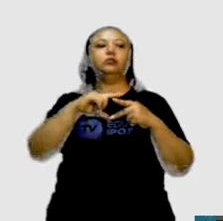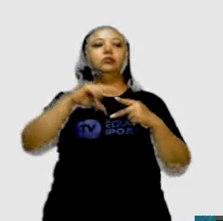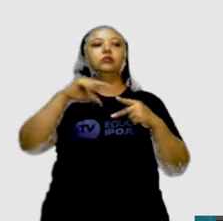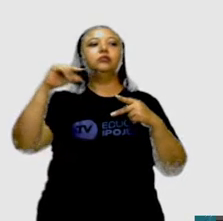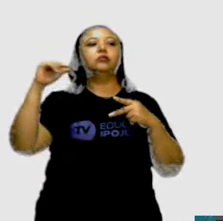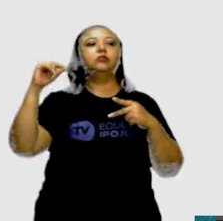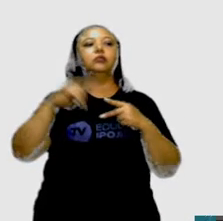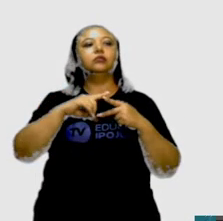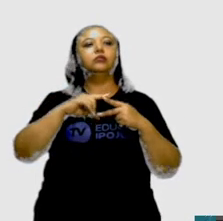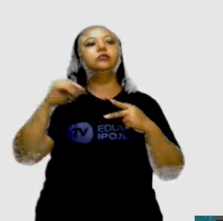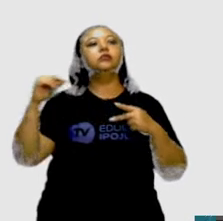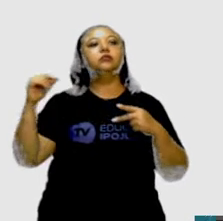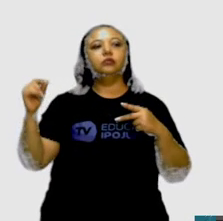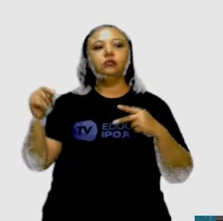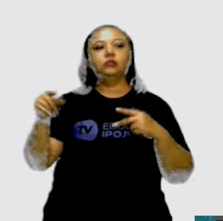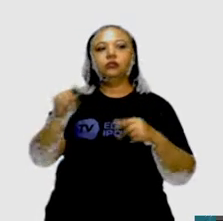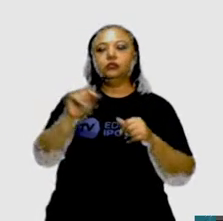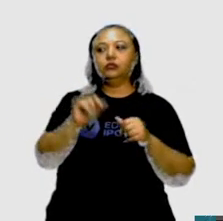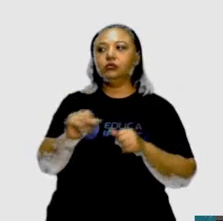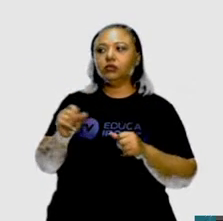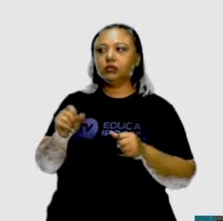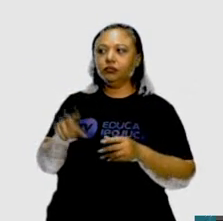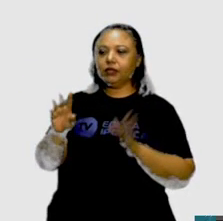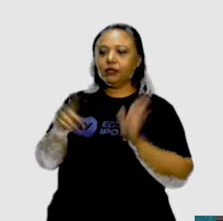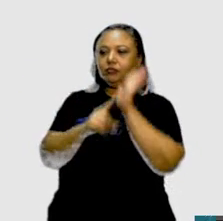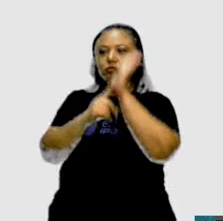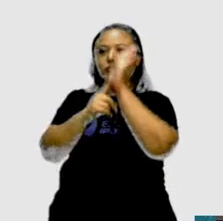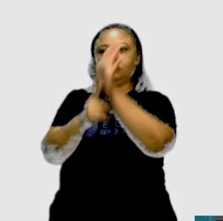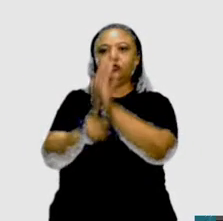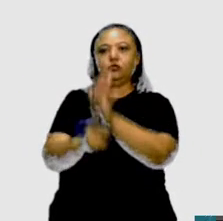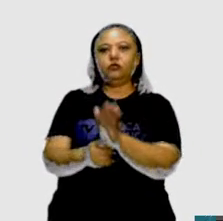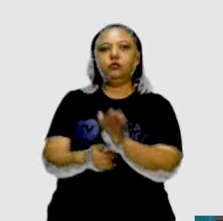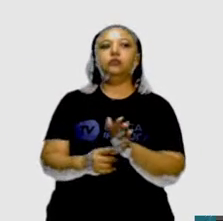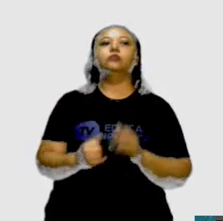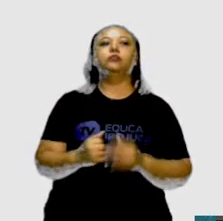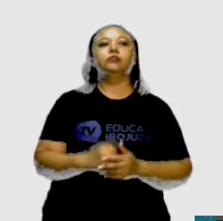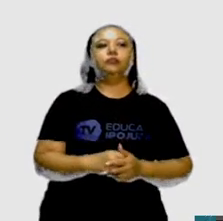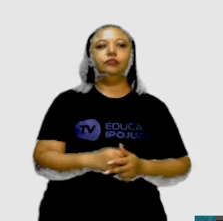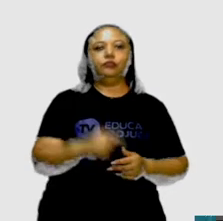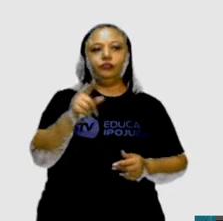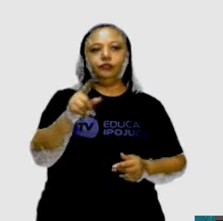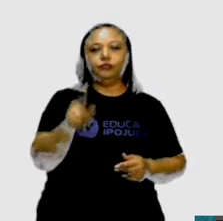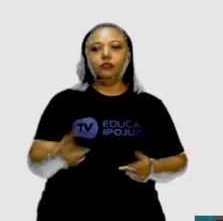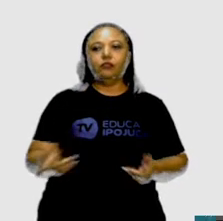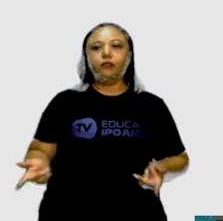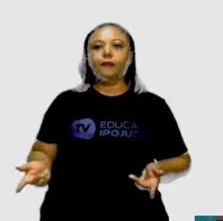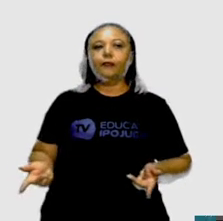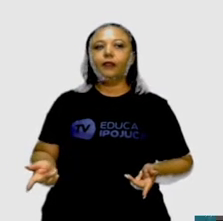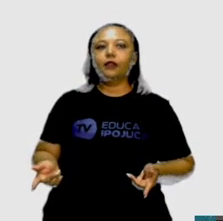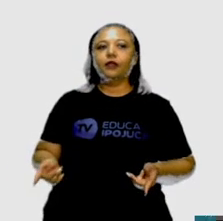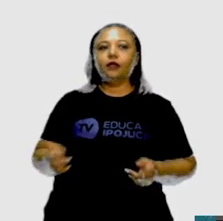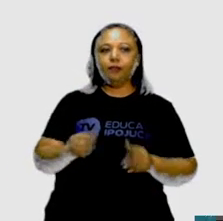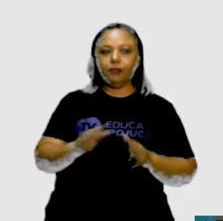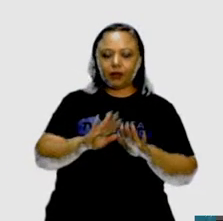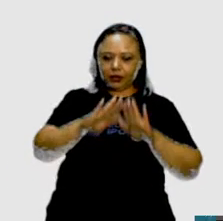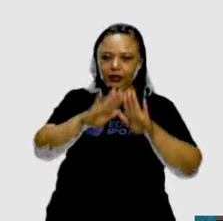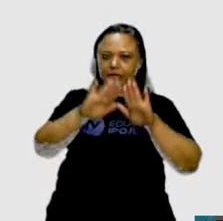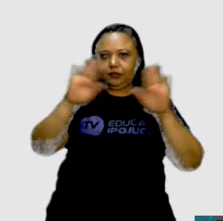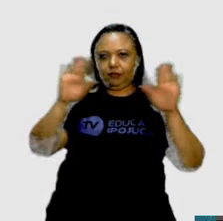destacou aqui esses polígonos. Esses polígonos são figuras